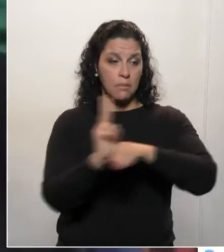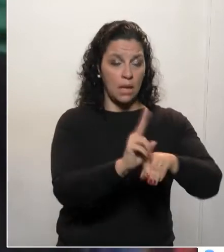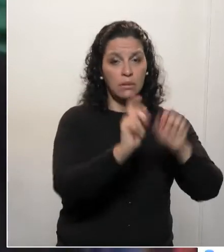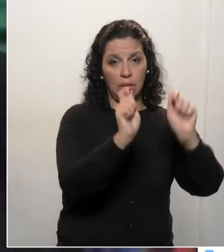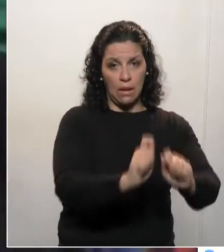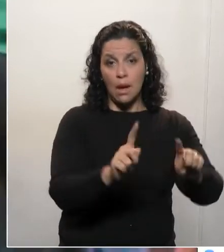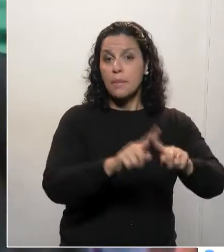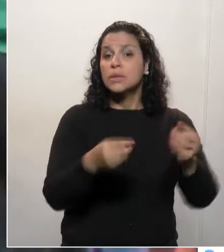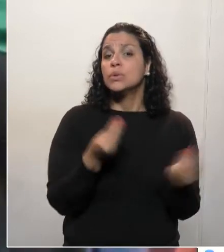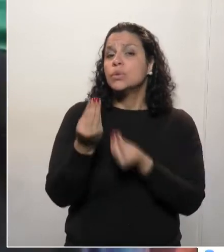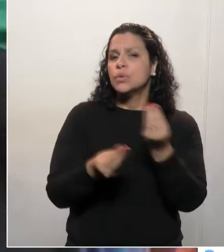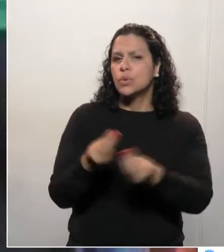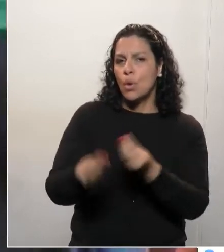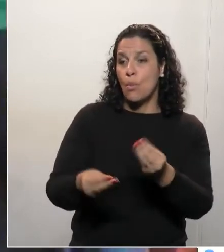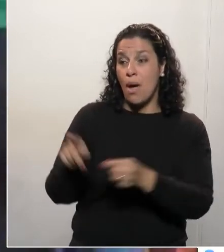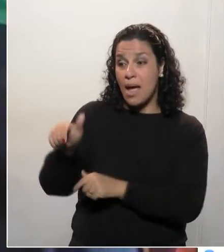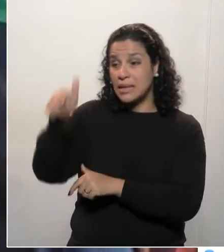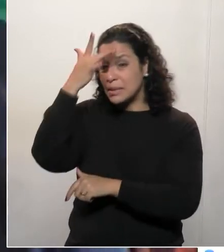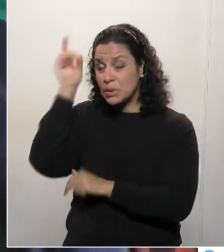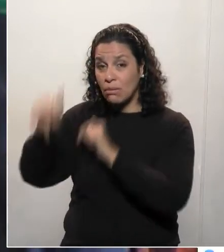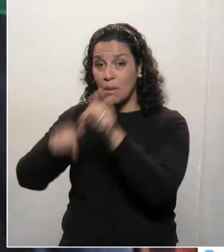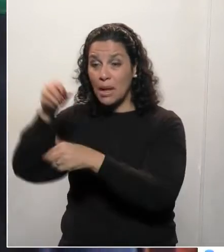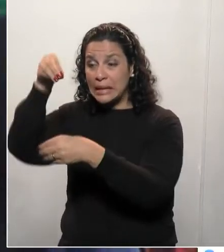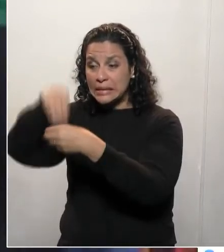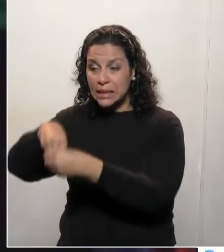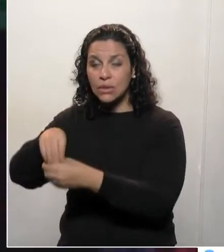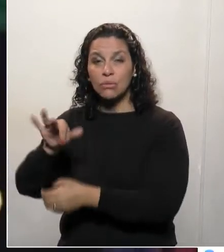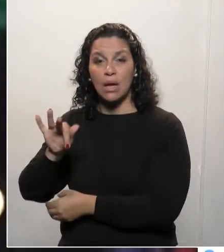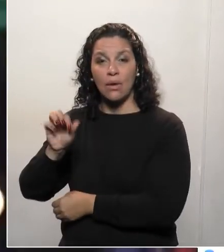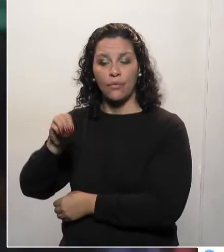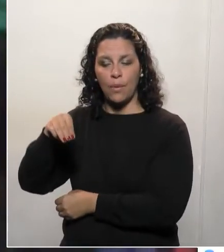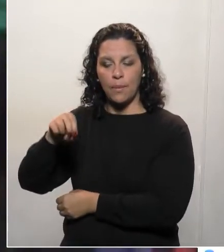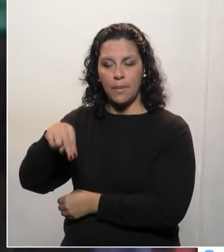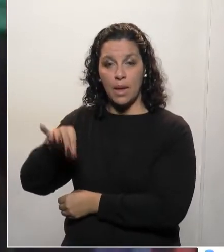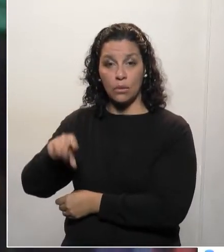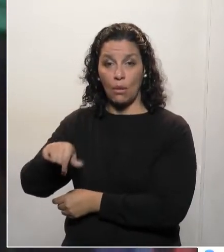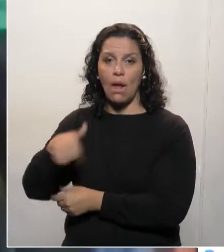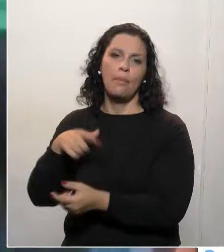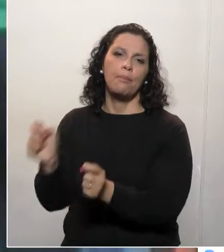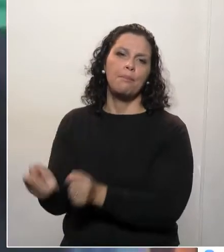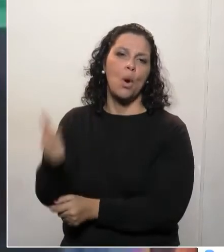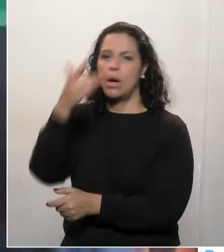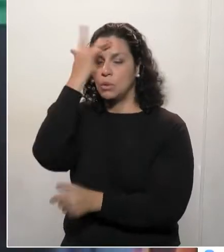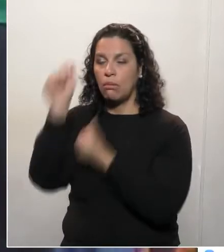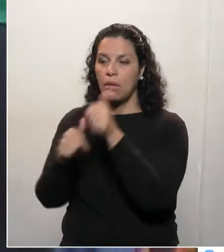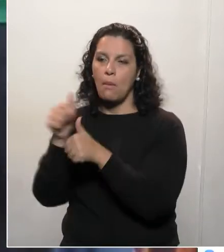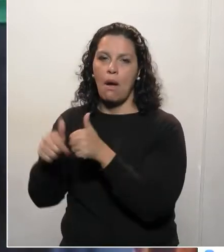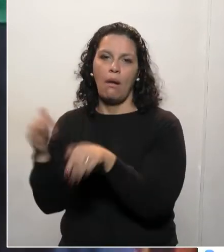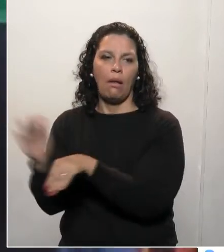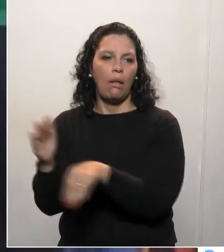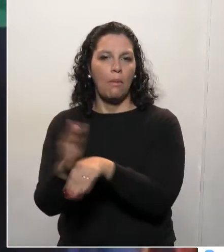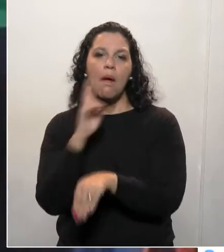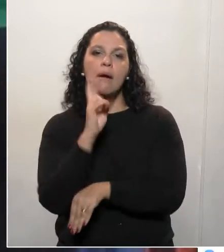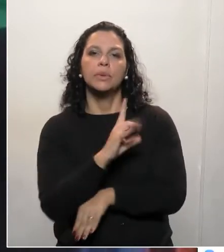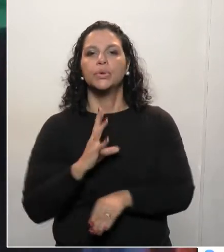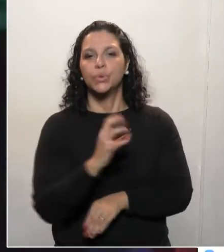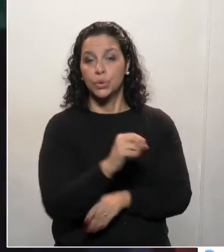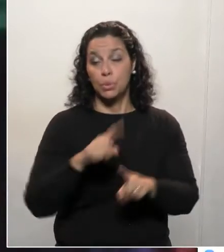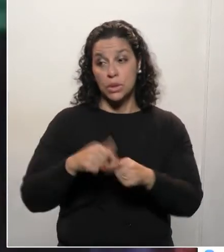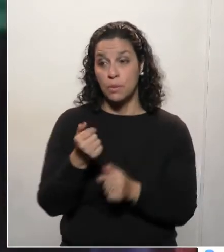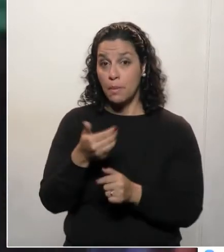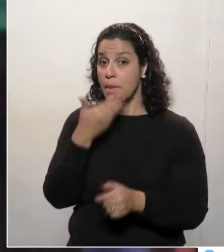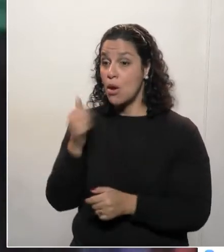o efetivo da Fomento Paraná é muito pouco para atender todo mundo. Então, temos que melhorar esse efetivo, né?